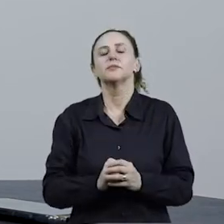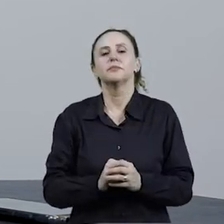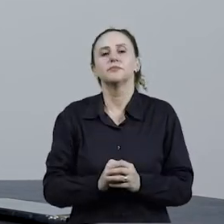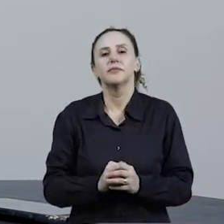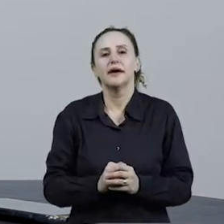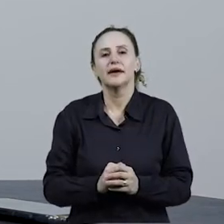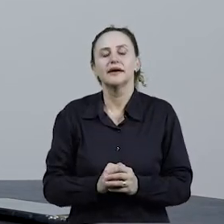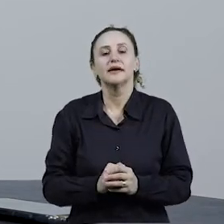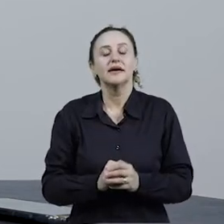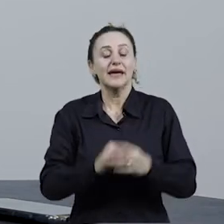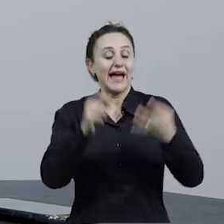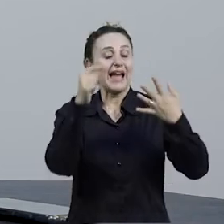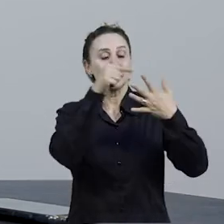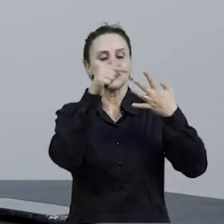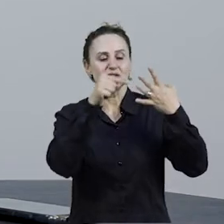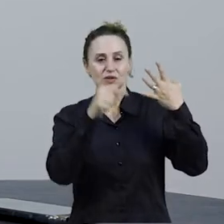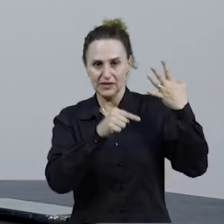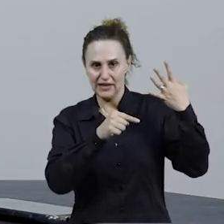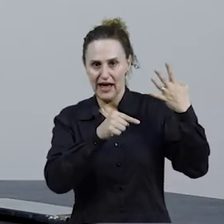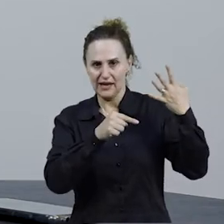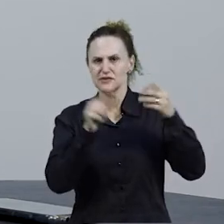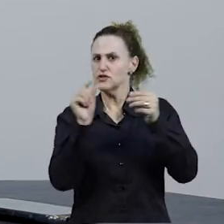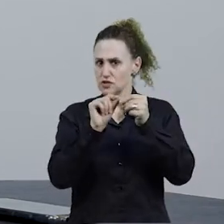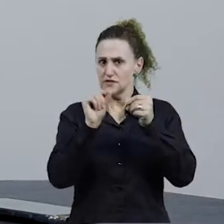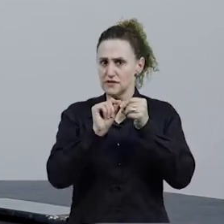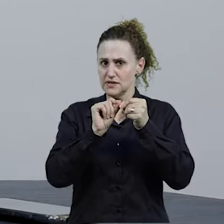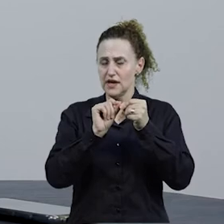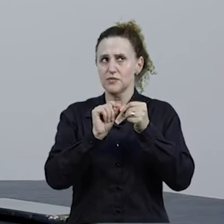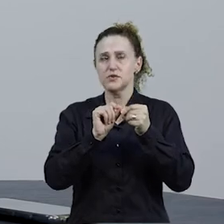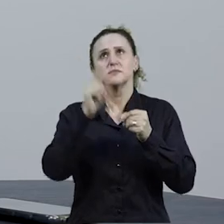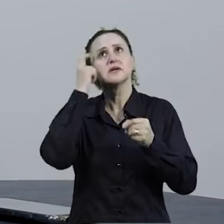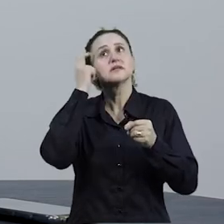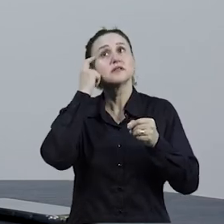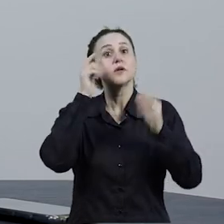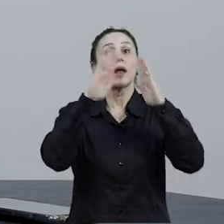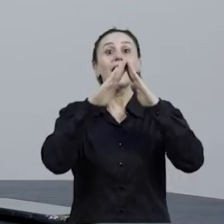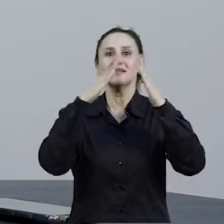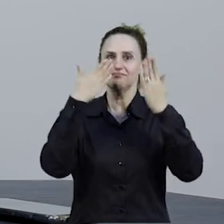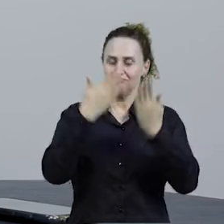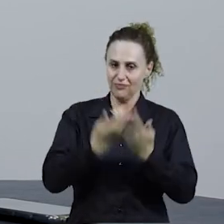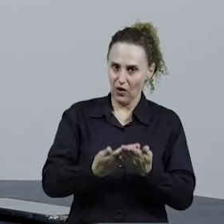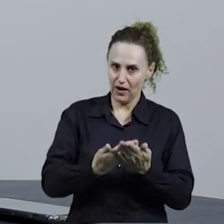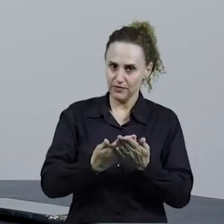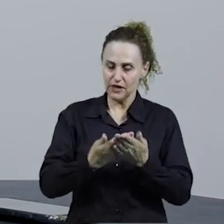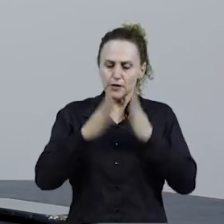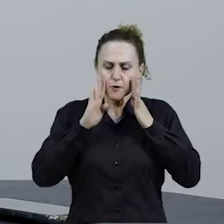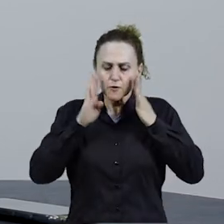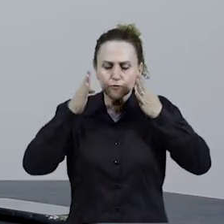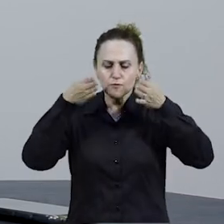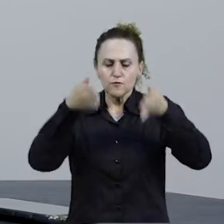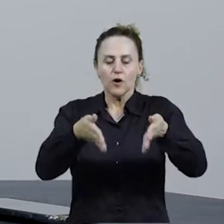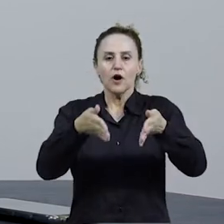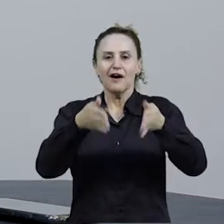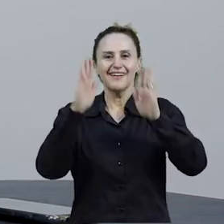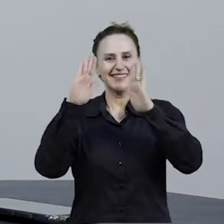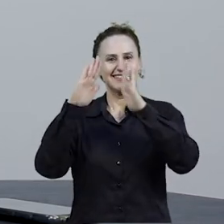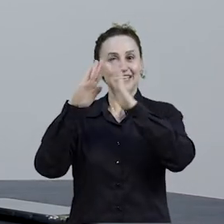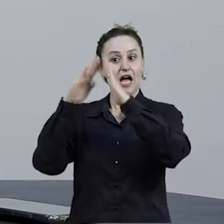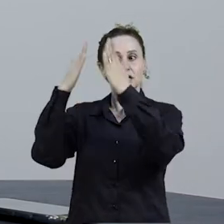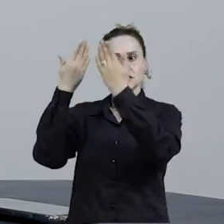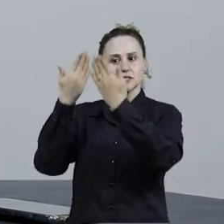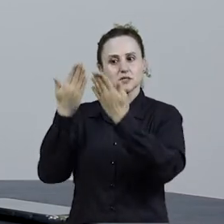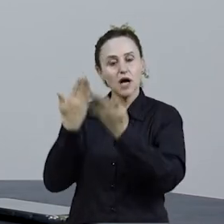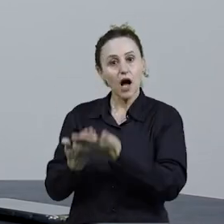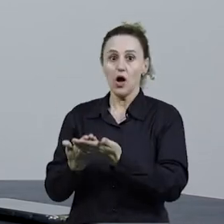gente construiu nessas unidades, porque a gente tem que pensar sempre na escola. Então, sempre vai ter lá uma ênfase, um foco na escola, né?